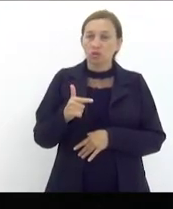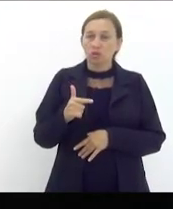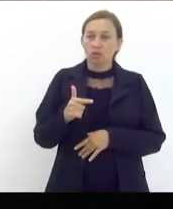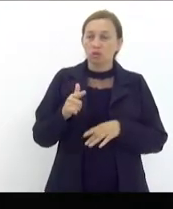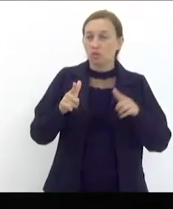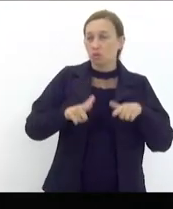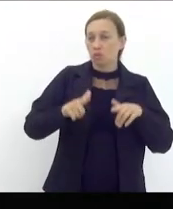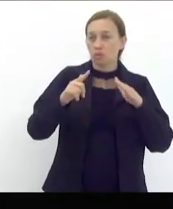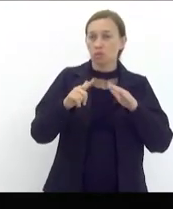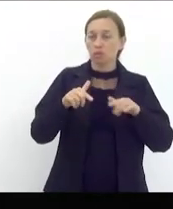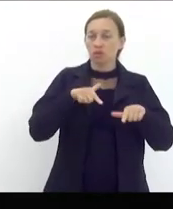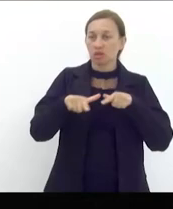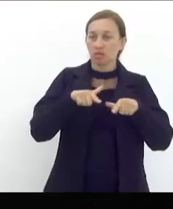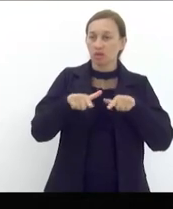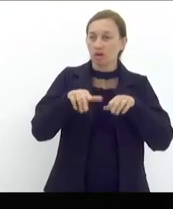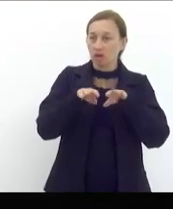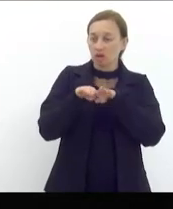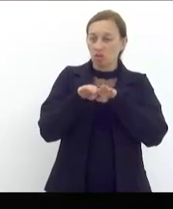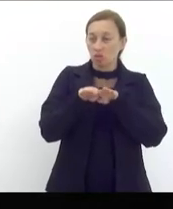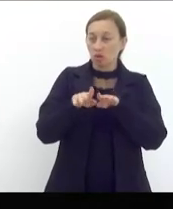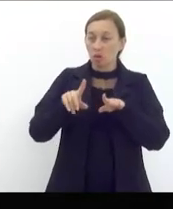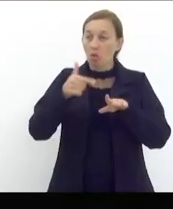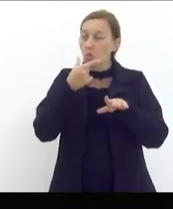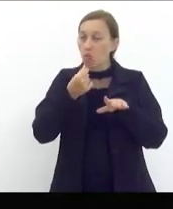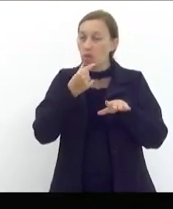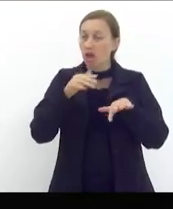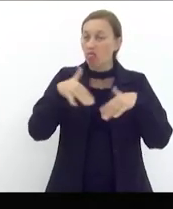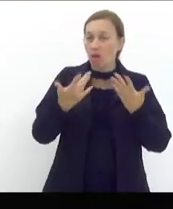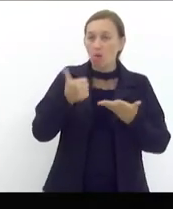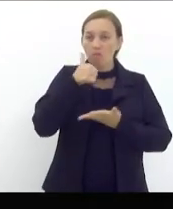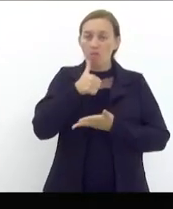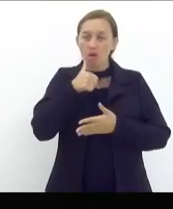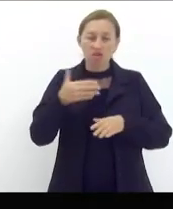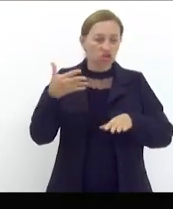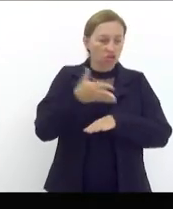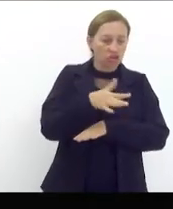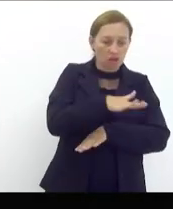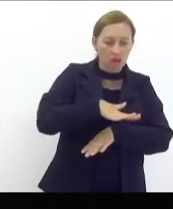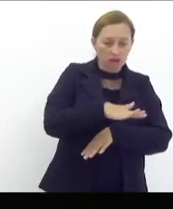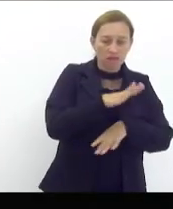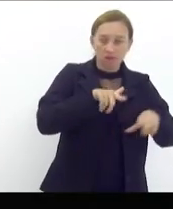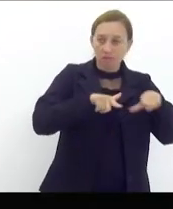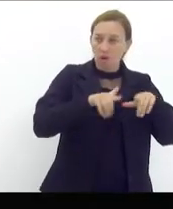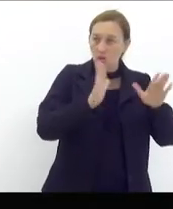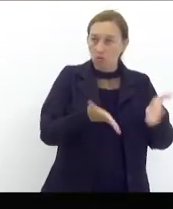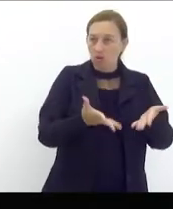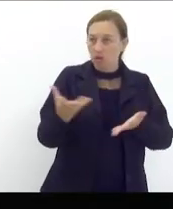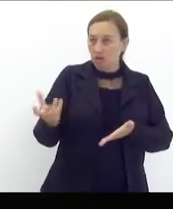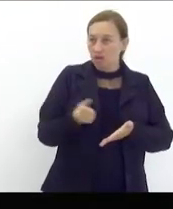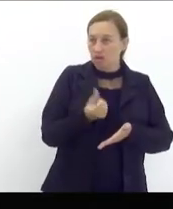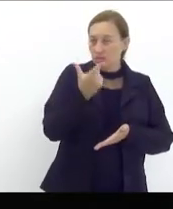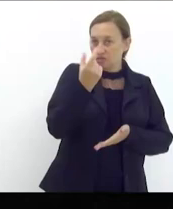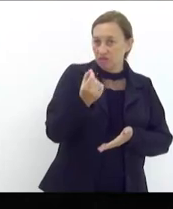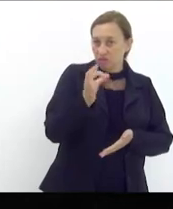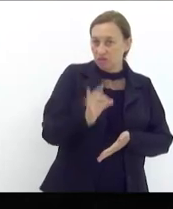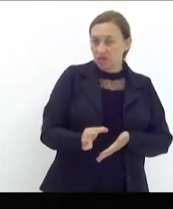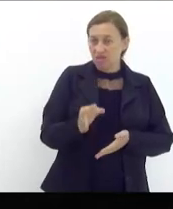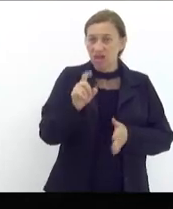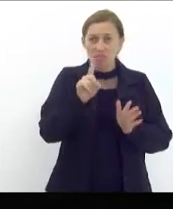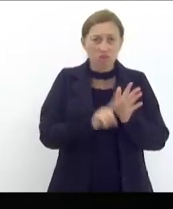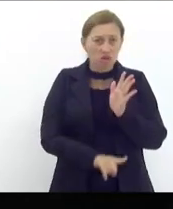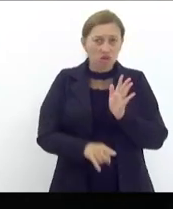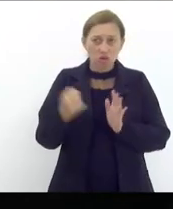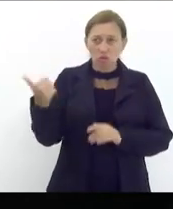trabalho colocado de maneira igualitária então uma mulher que chega no mercado de trabalho hoje ela recebe cerca de 20% a menos